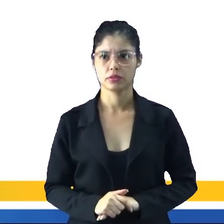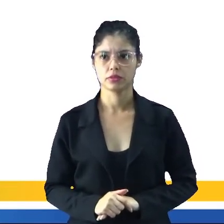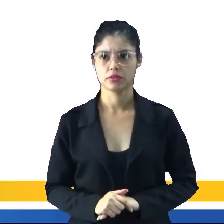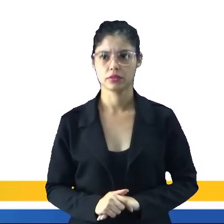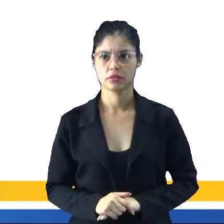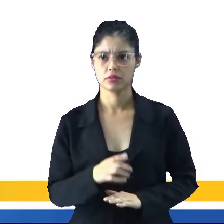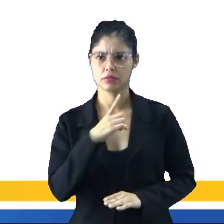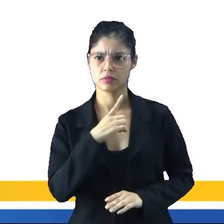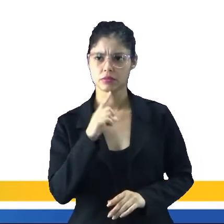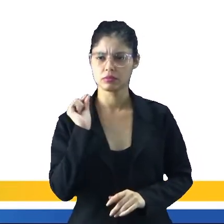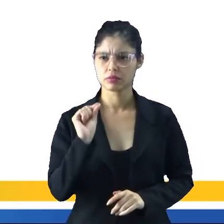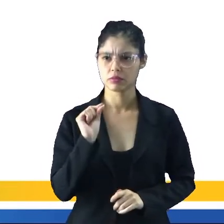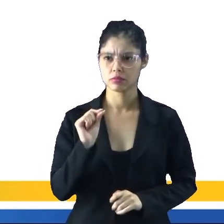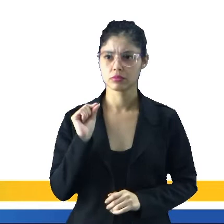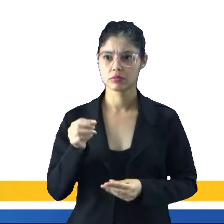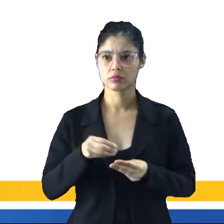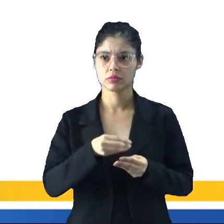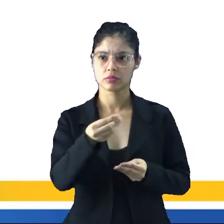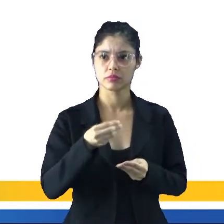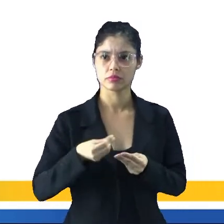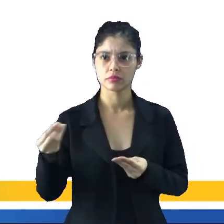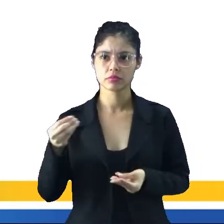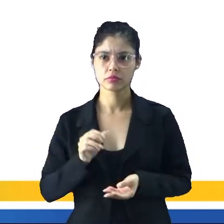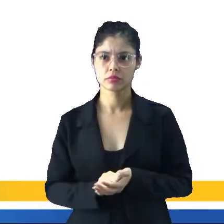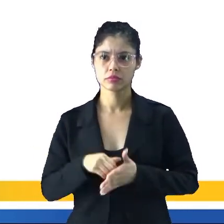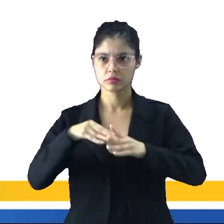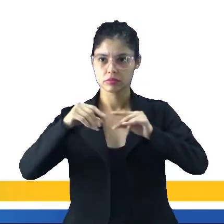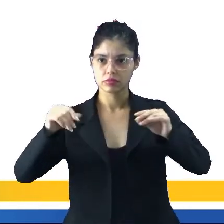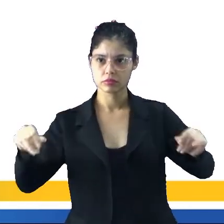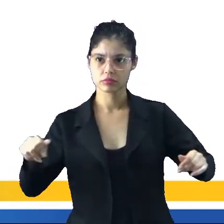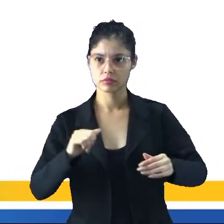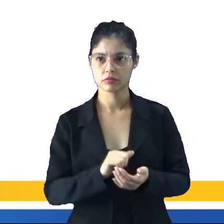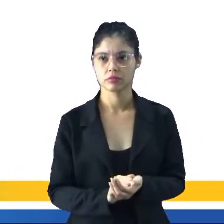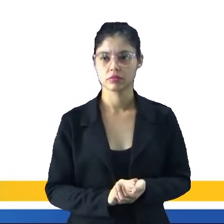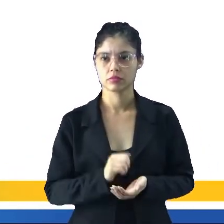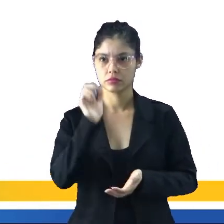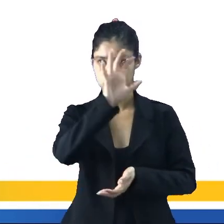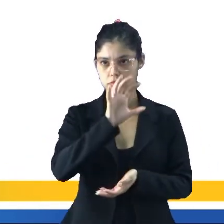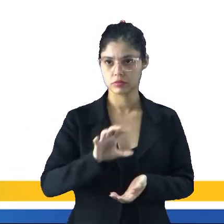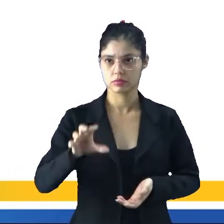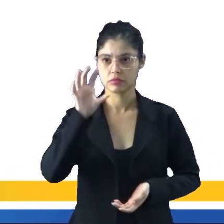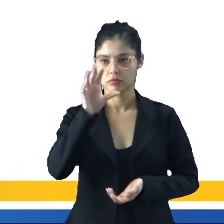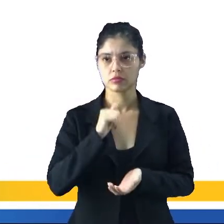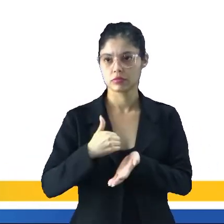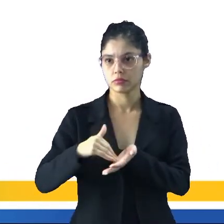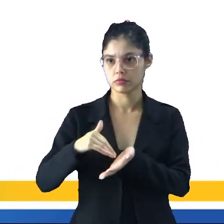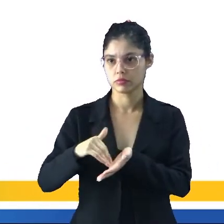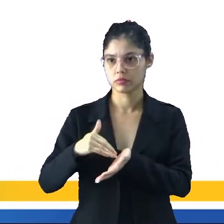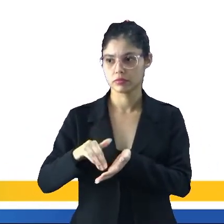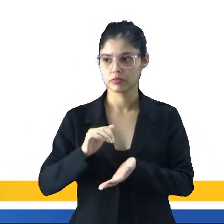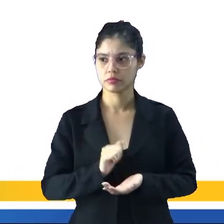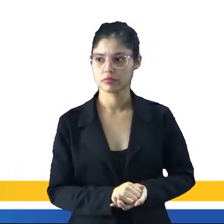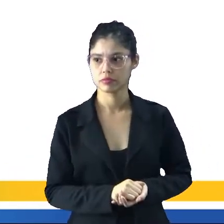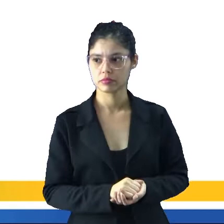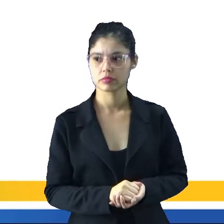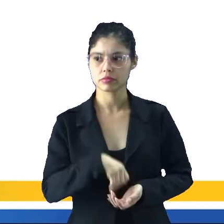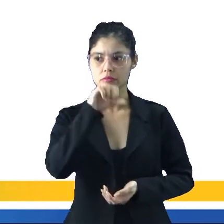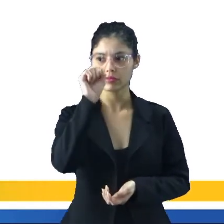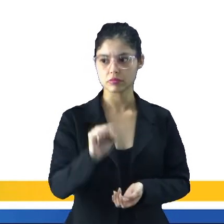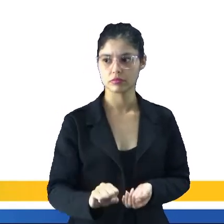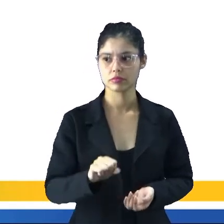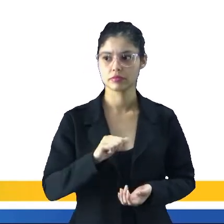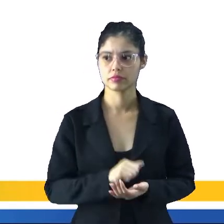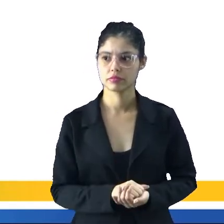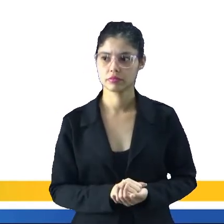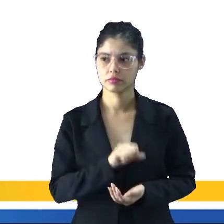A gente tem aí a distribuição de terras indígenas regularizadas por região administrativa. O sul,